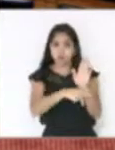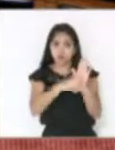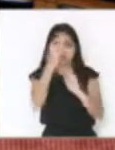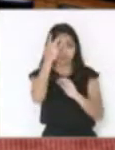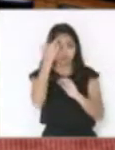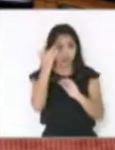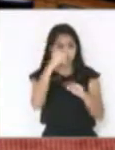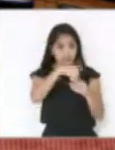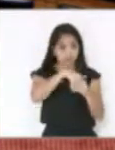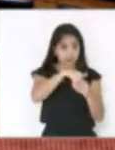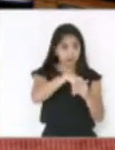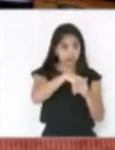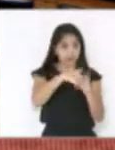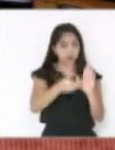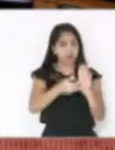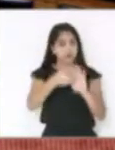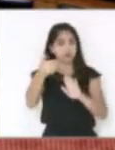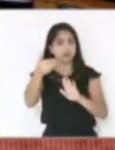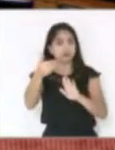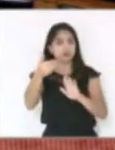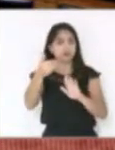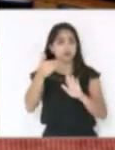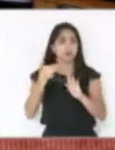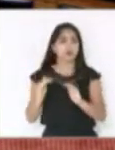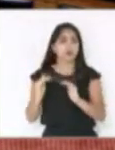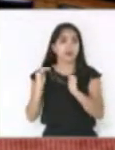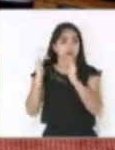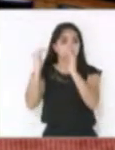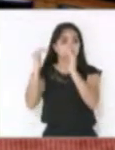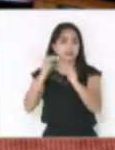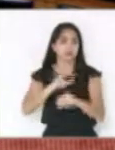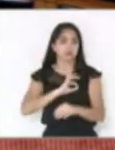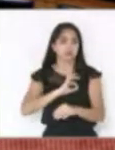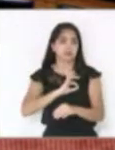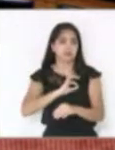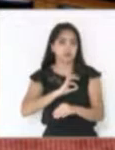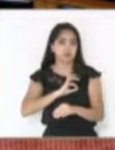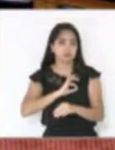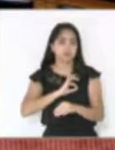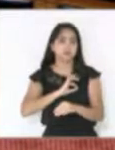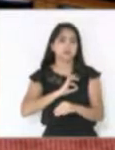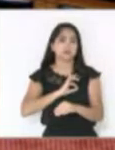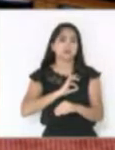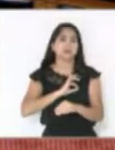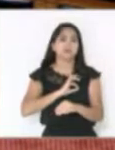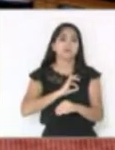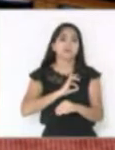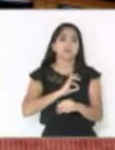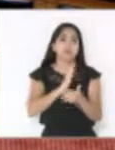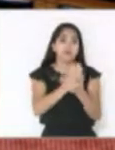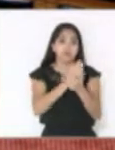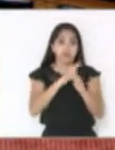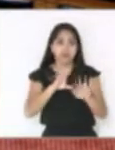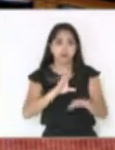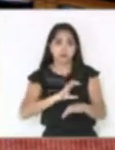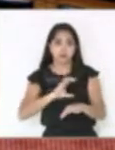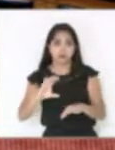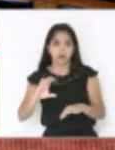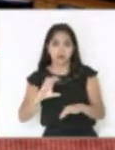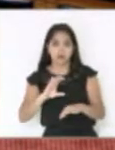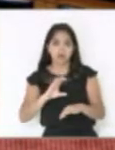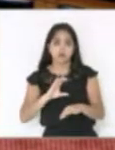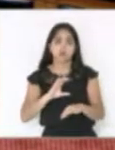no dia de amanhã que retira a gratificação de policiais, que acaba com a estabilidade financeira e que extingue cargos comissionados,